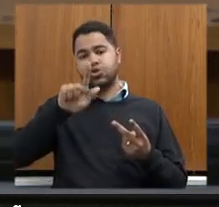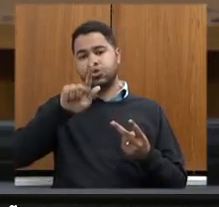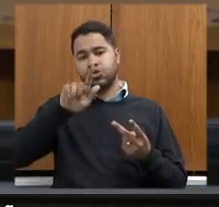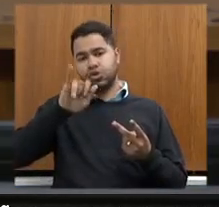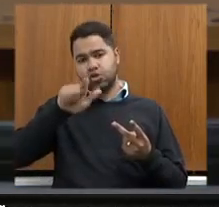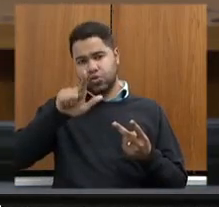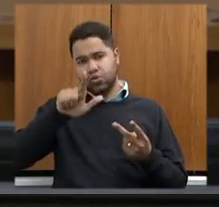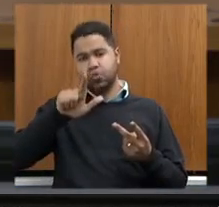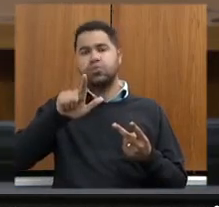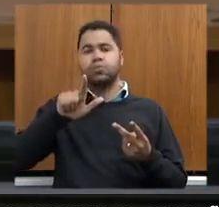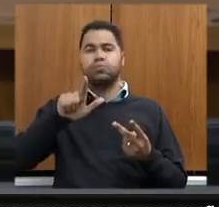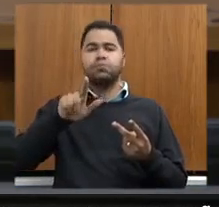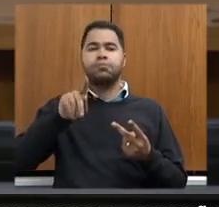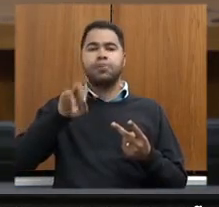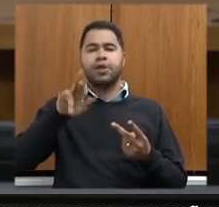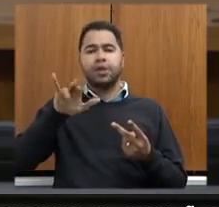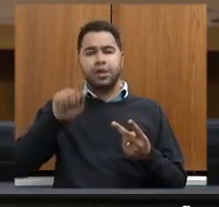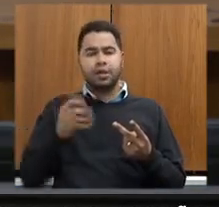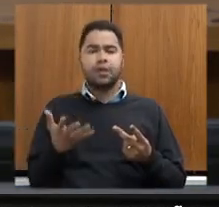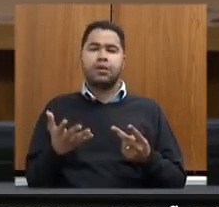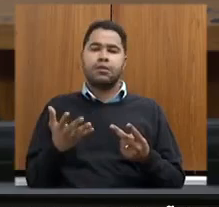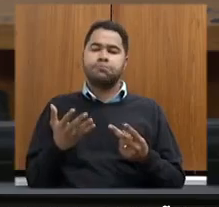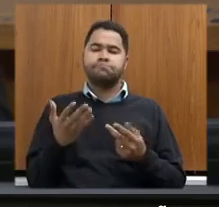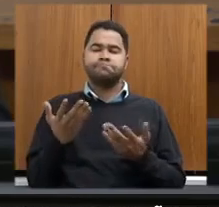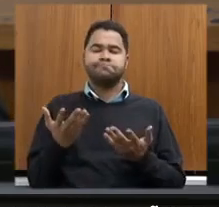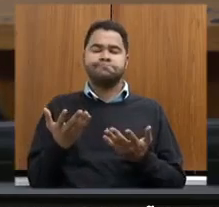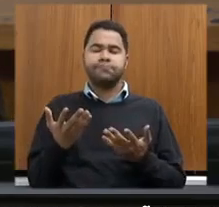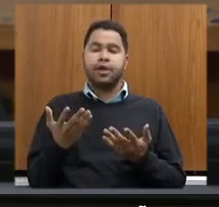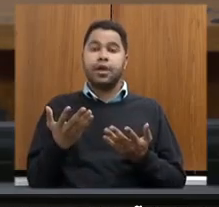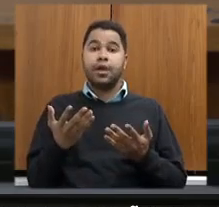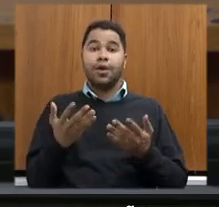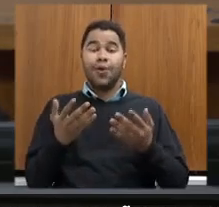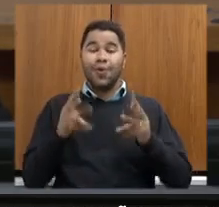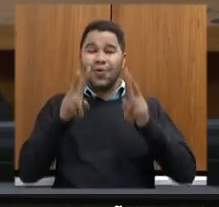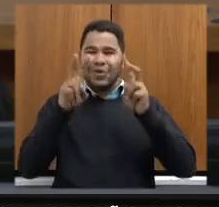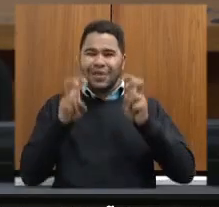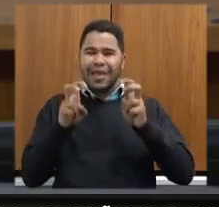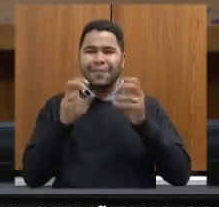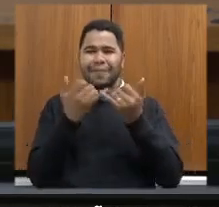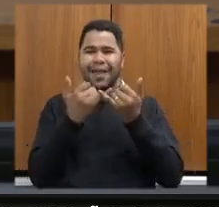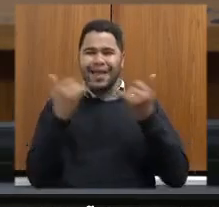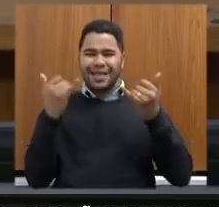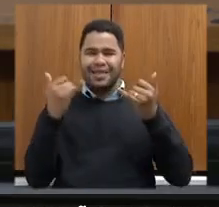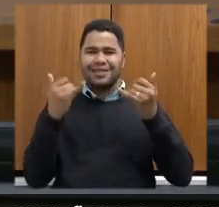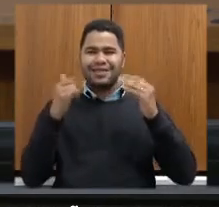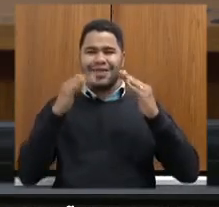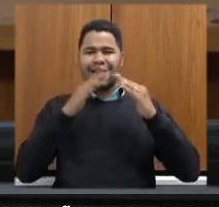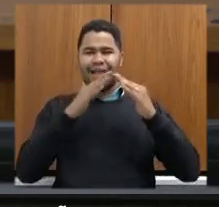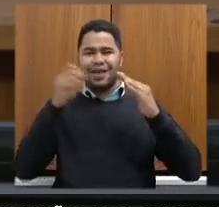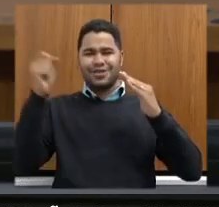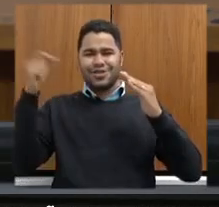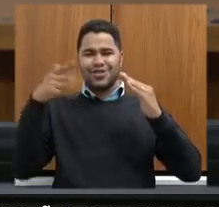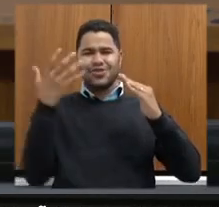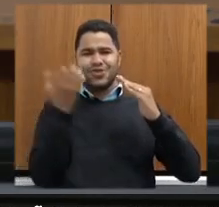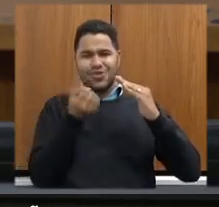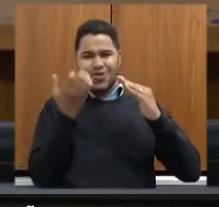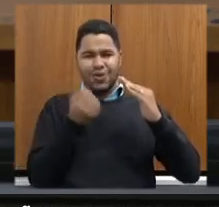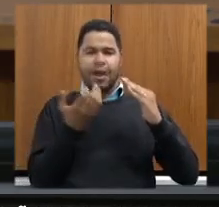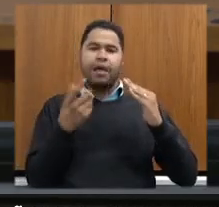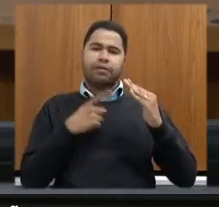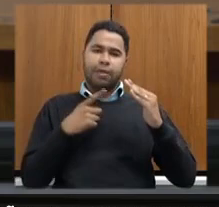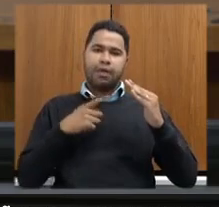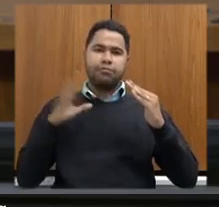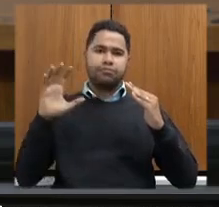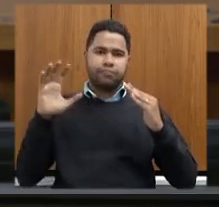dizer que o tema energia solar, ele está aderente à nossa política também de mudanças climáticas, tendo em